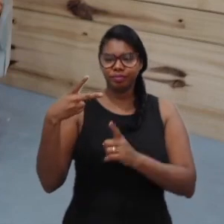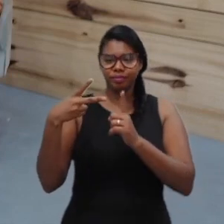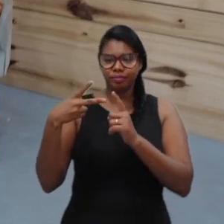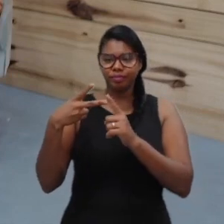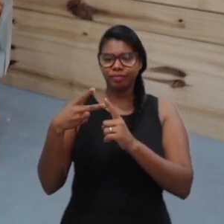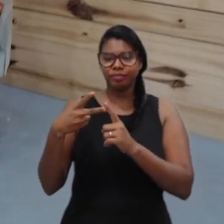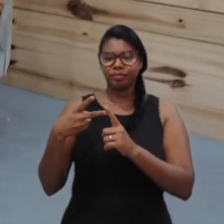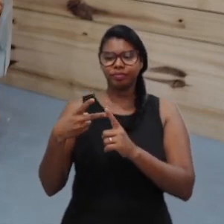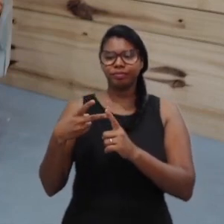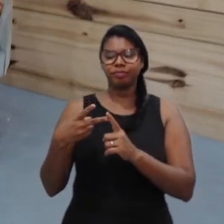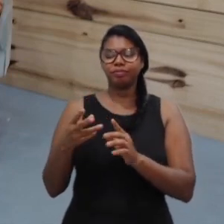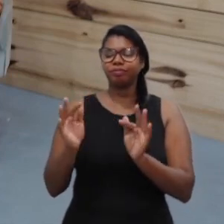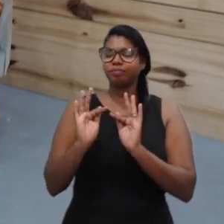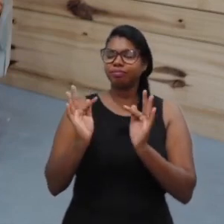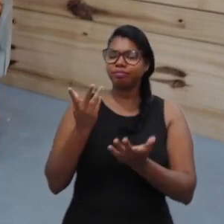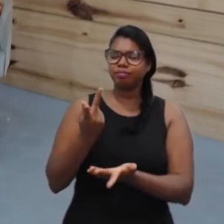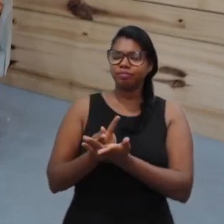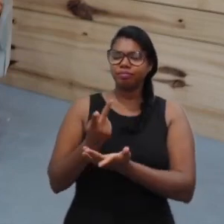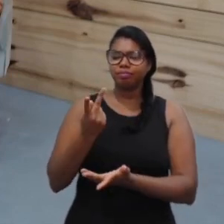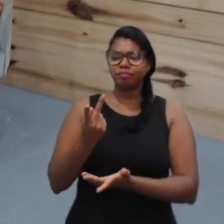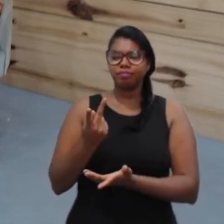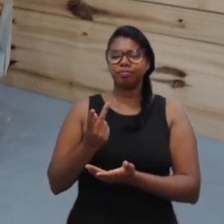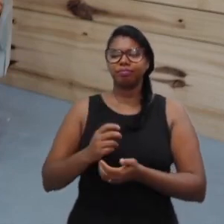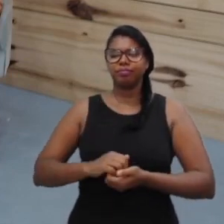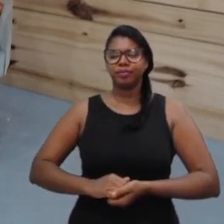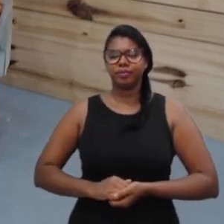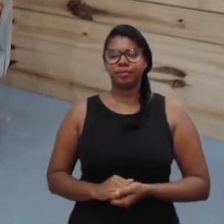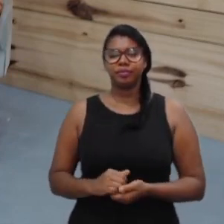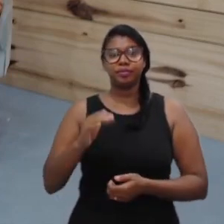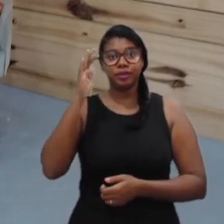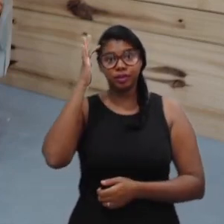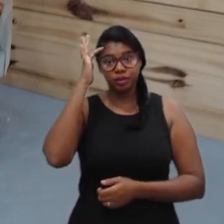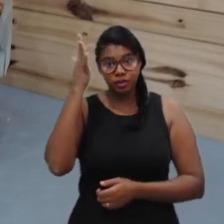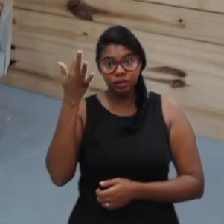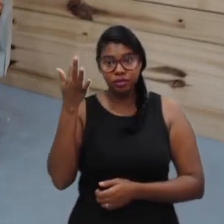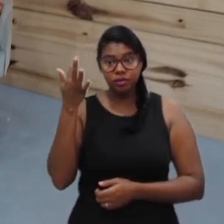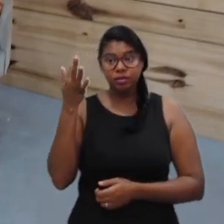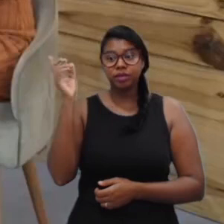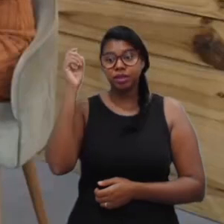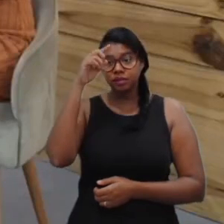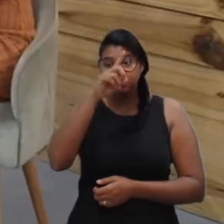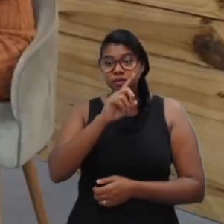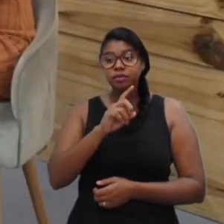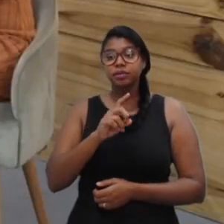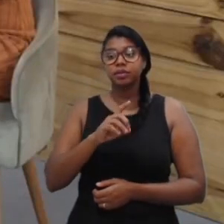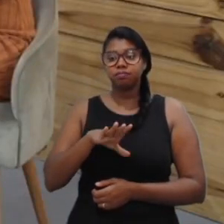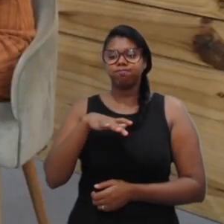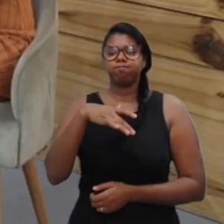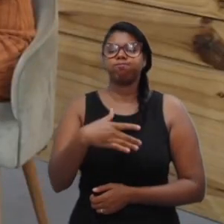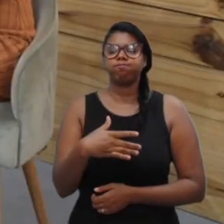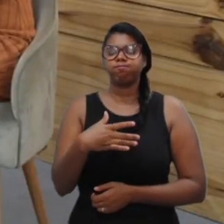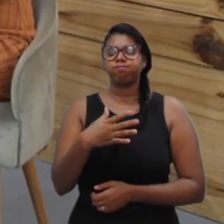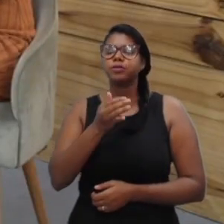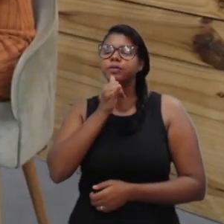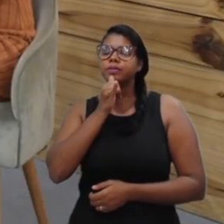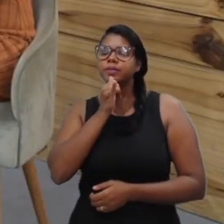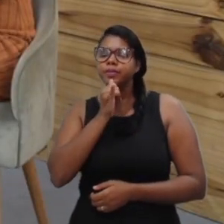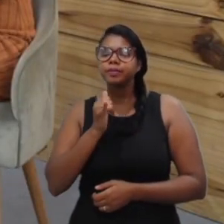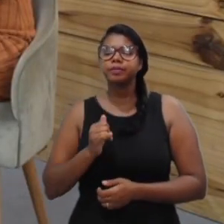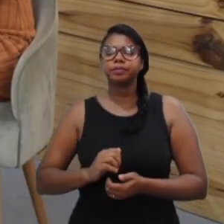eram decisões críticas a serem tomadas. Vou dar um exemplo.